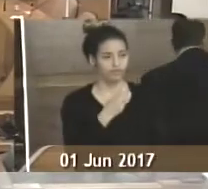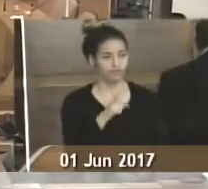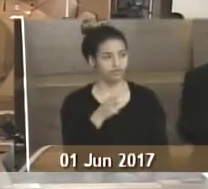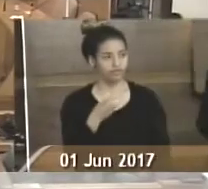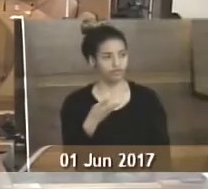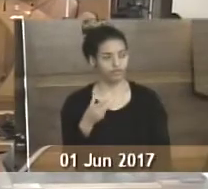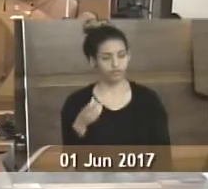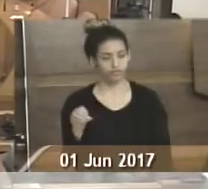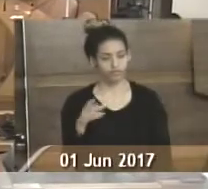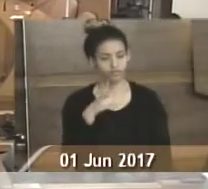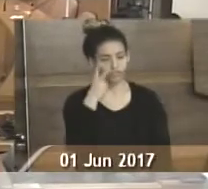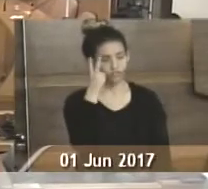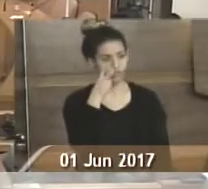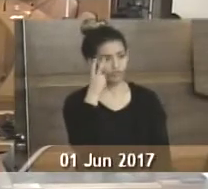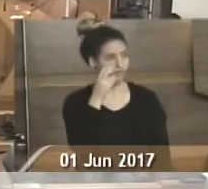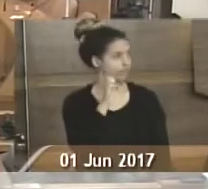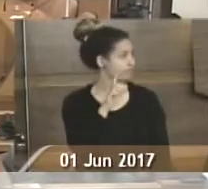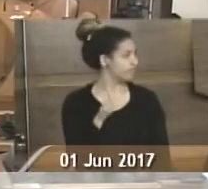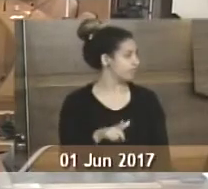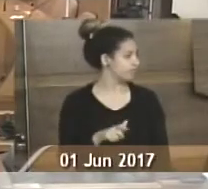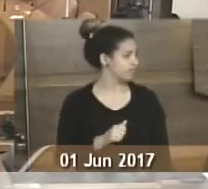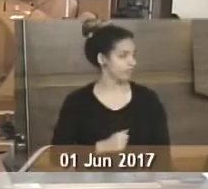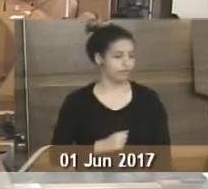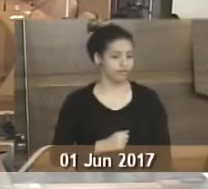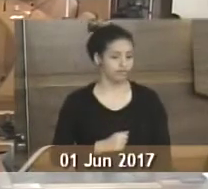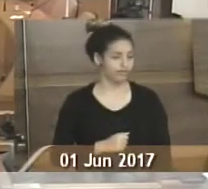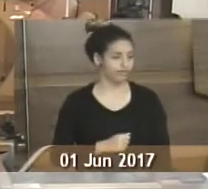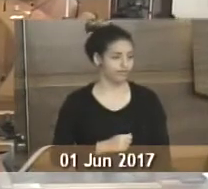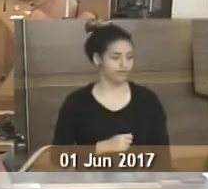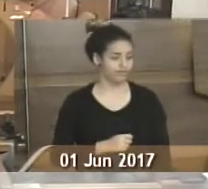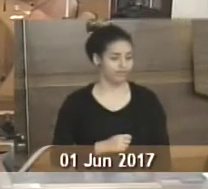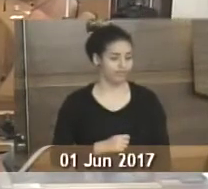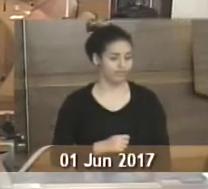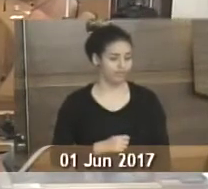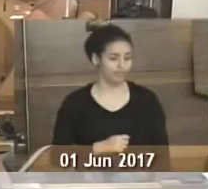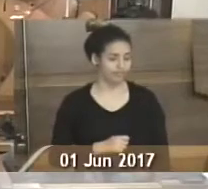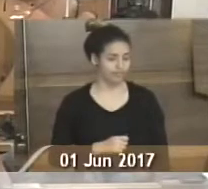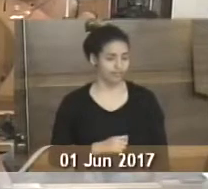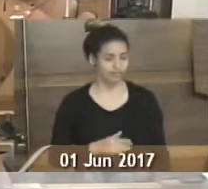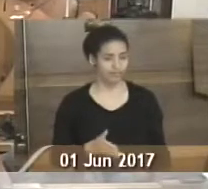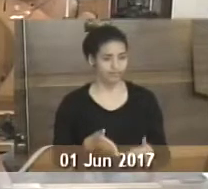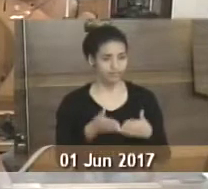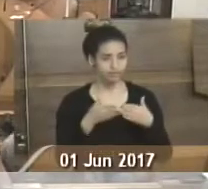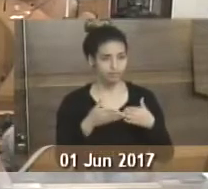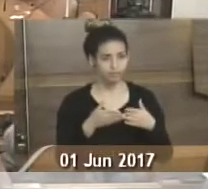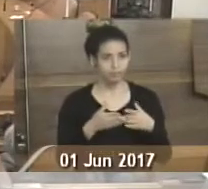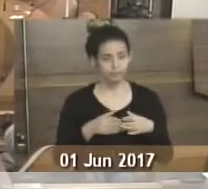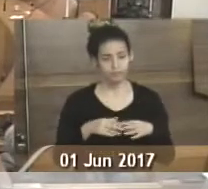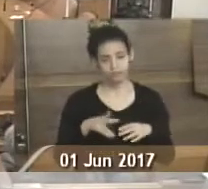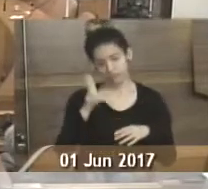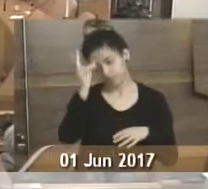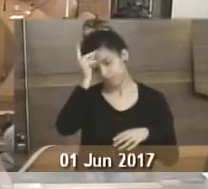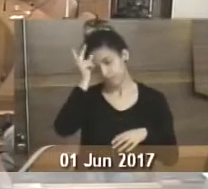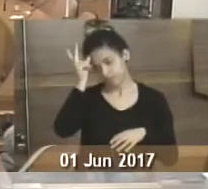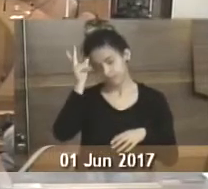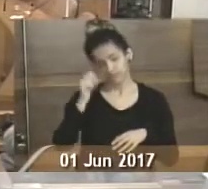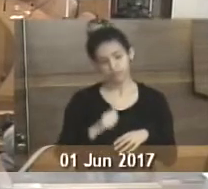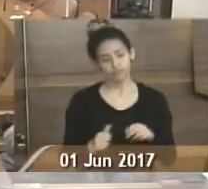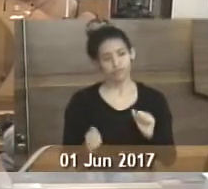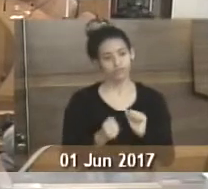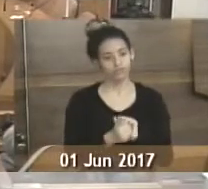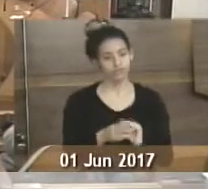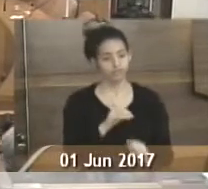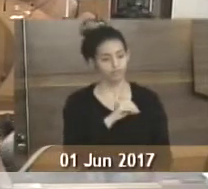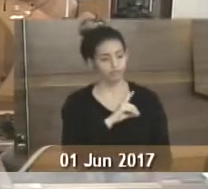539, de autoria do vereador José Augusto Vieira, de José Augusto de Araújo Vieira, solicitando ao prefeito municipal que, junto à